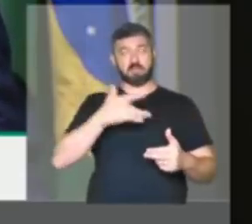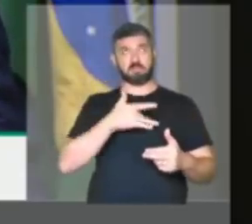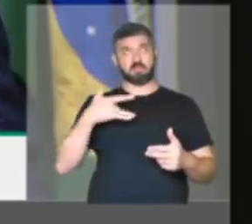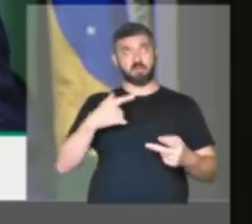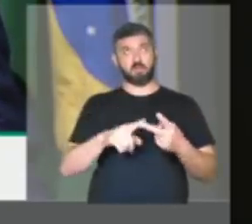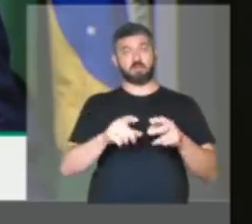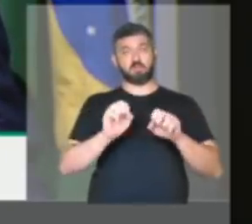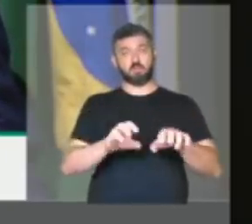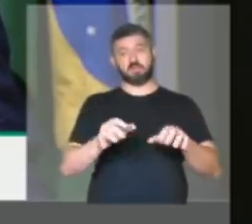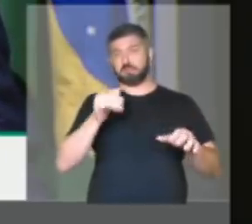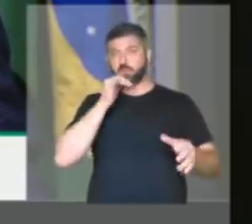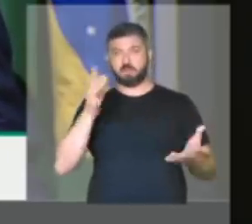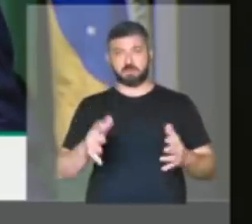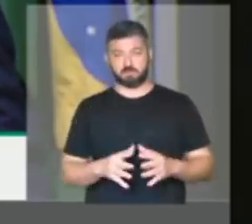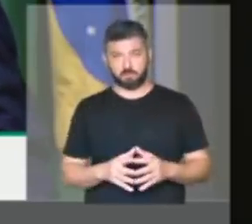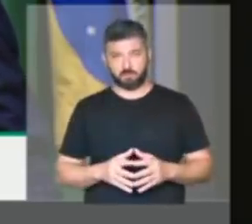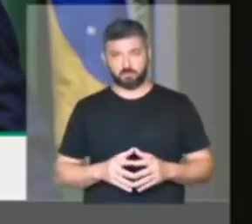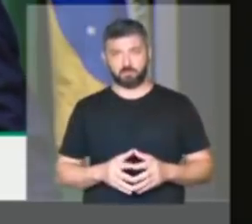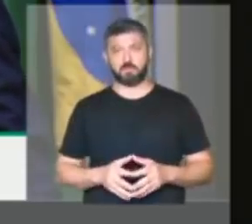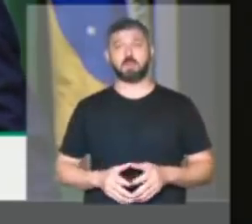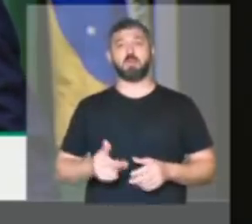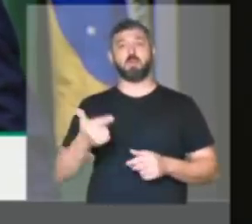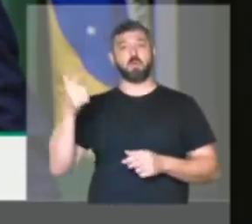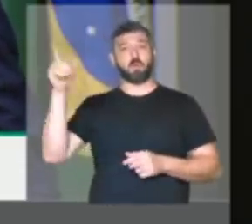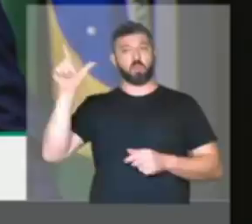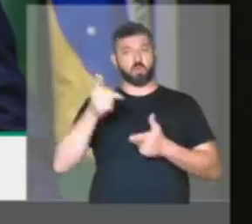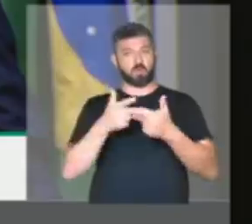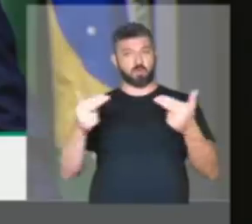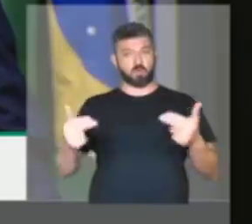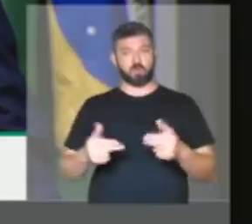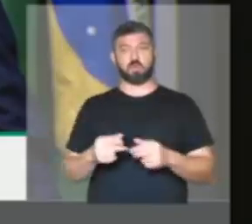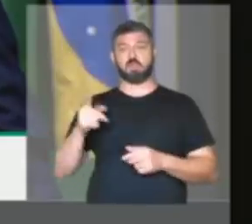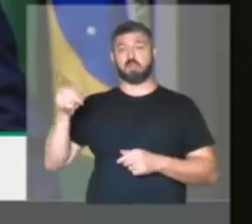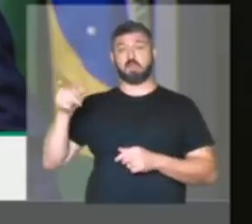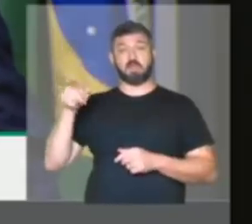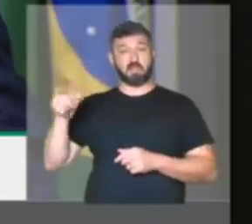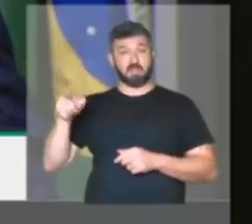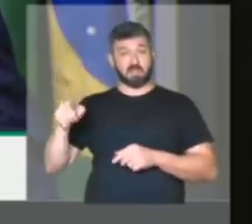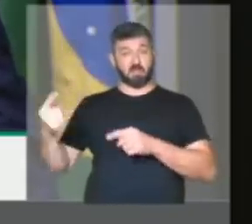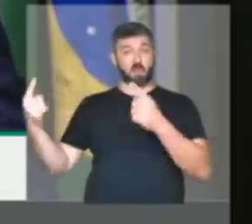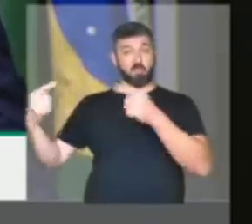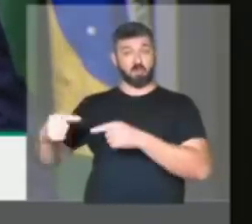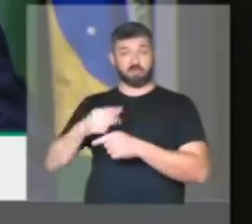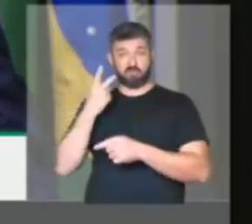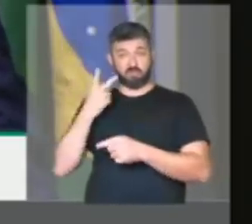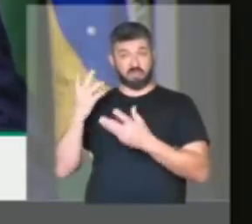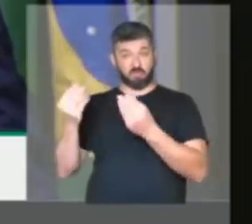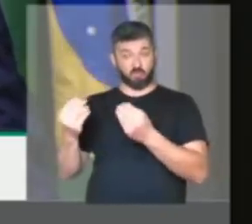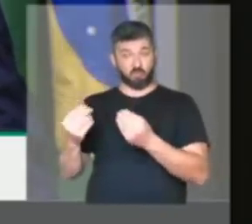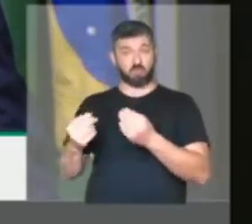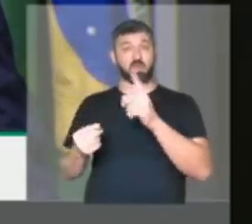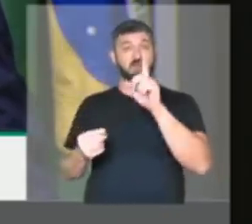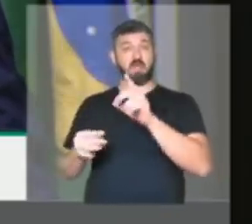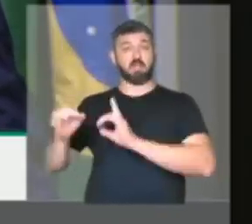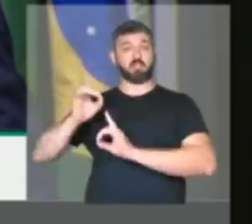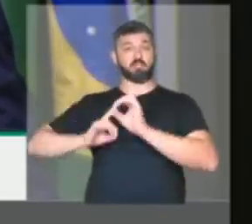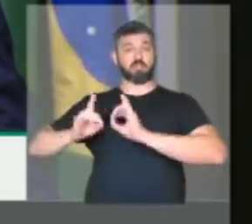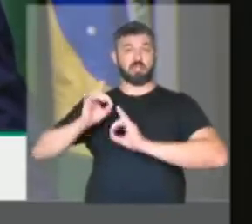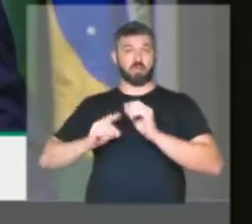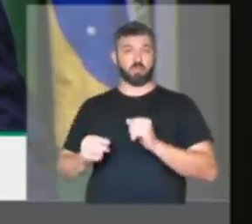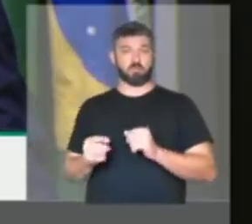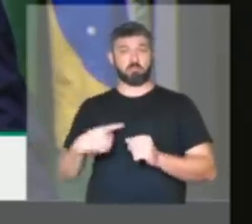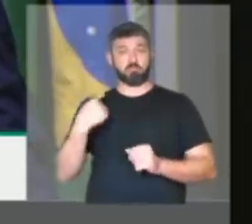saúde e educação. Outro ponto muito citado e muito batido aqui neste plenário foi a questão do diálogo.